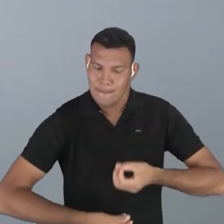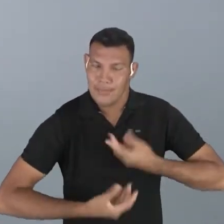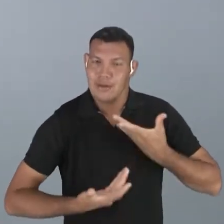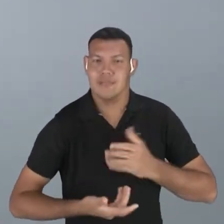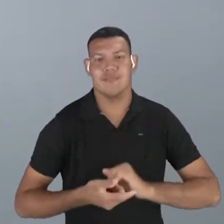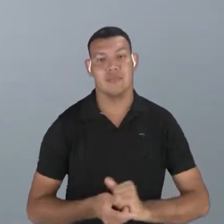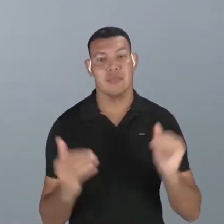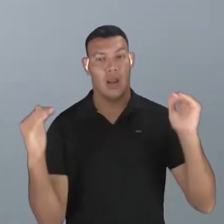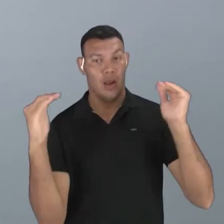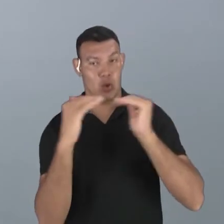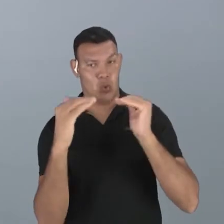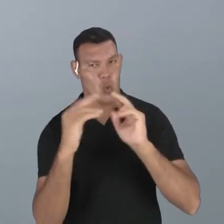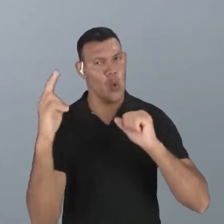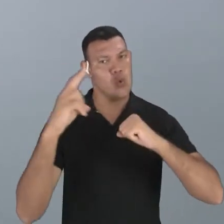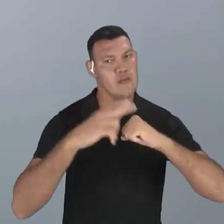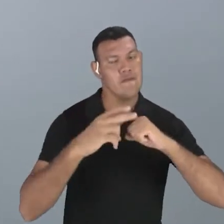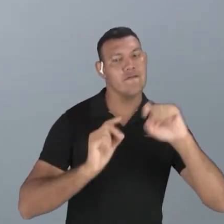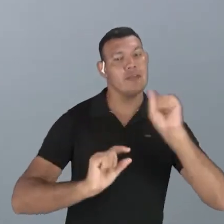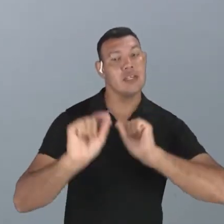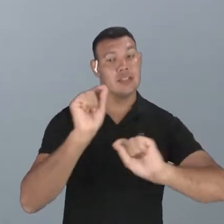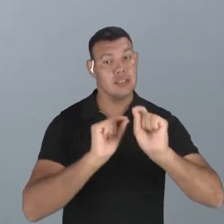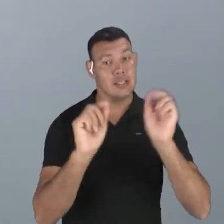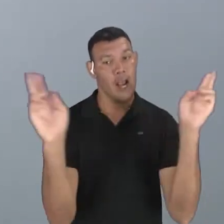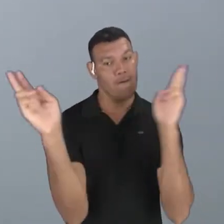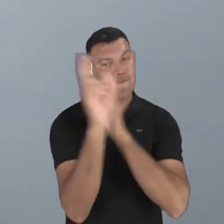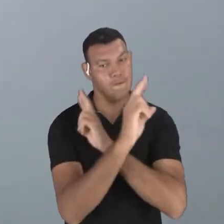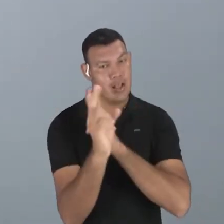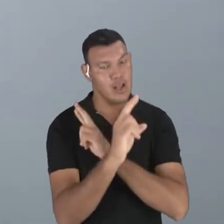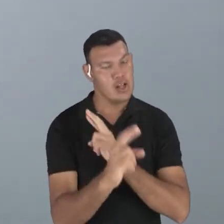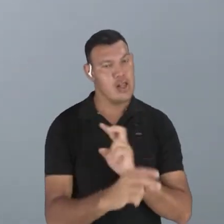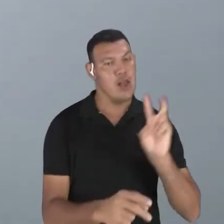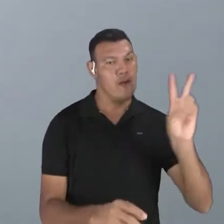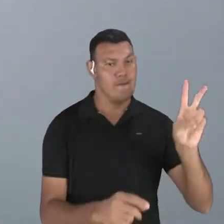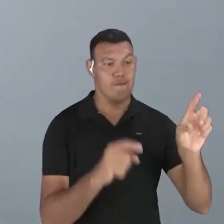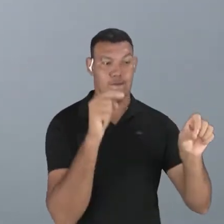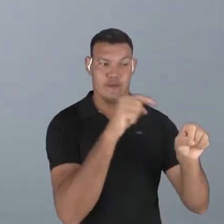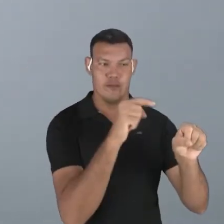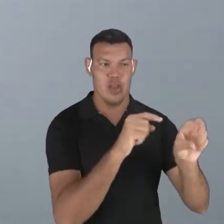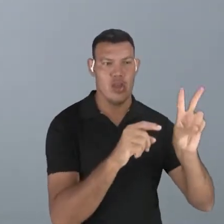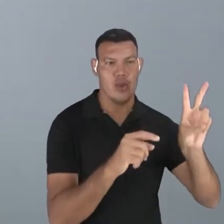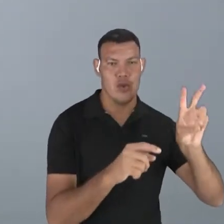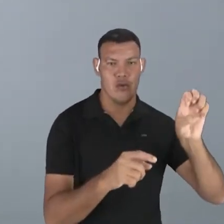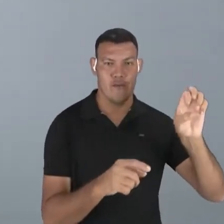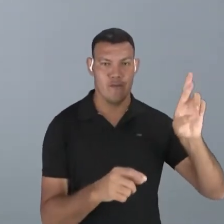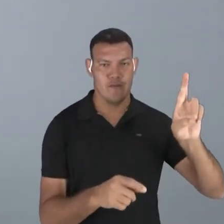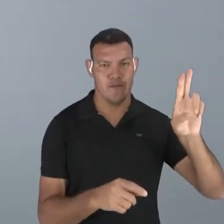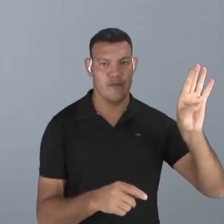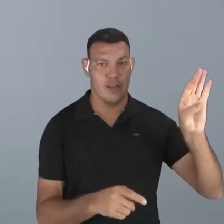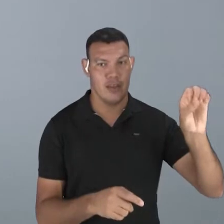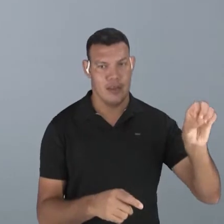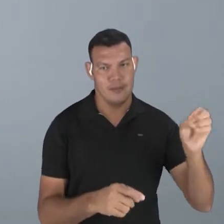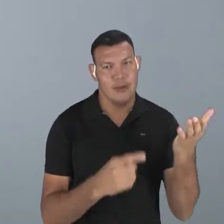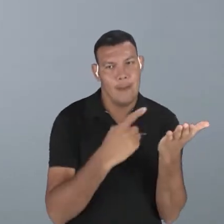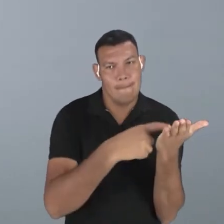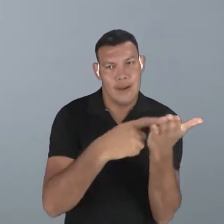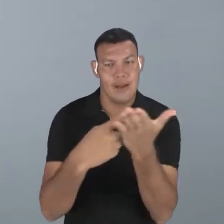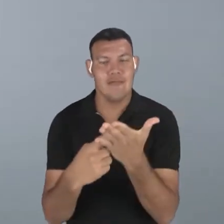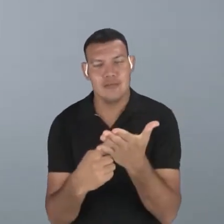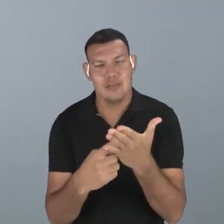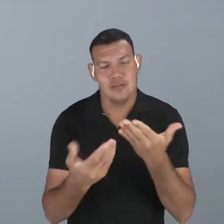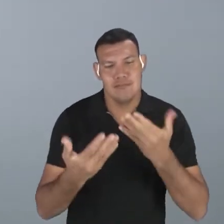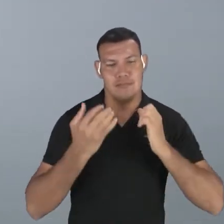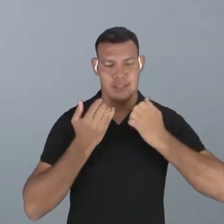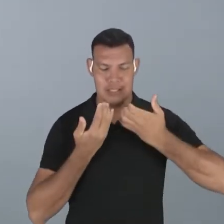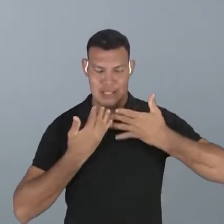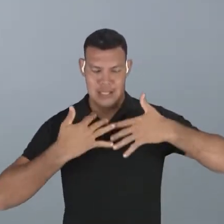A concordância verbal é a relação do verbo com o sujeito, é a combinação, é a harmonia